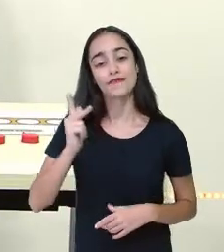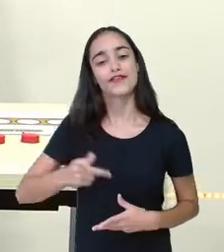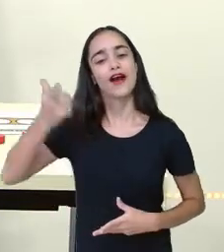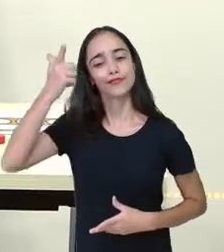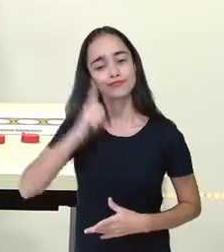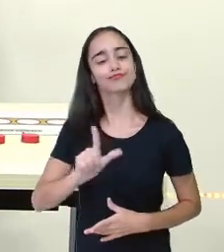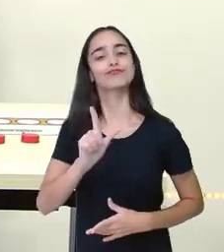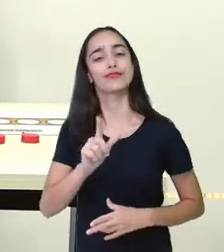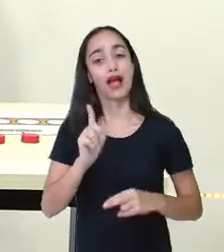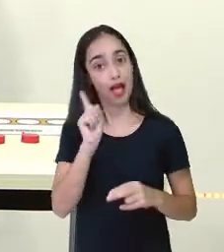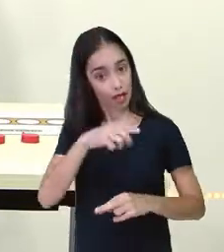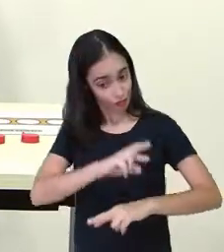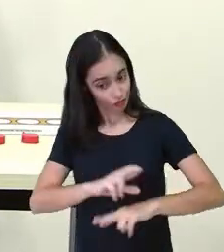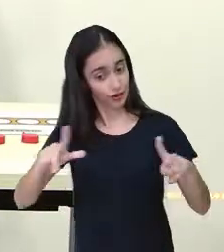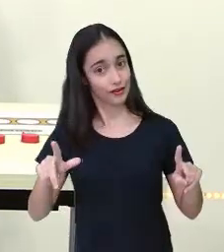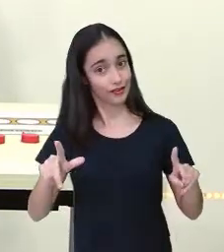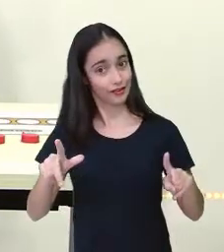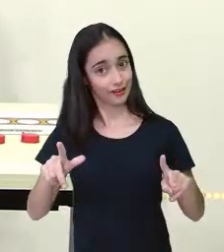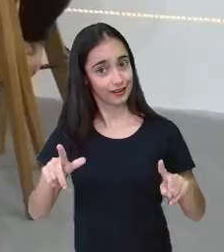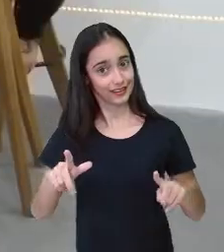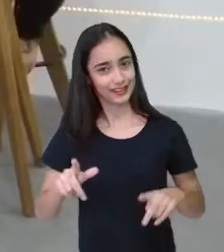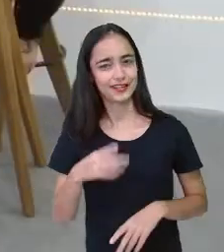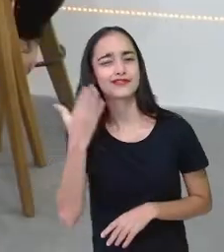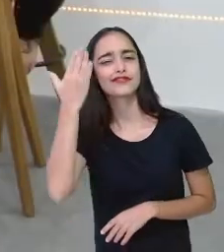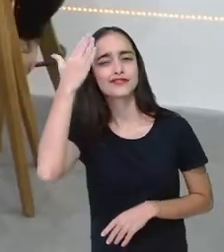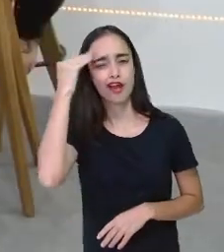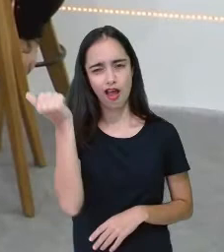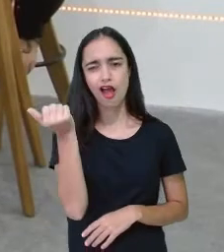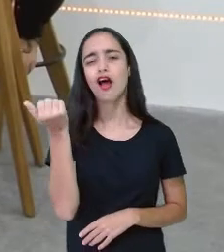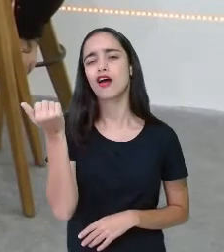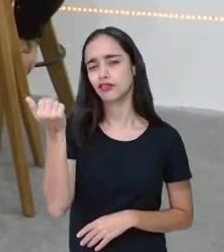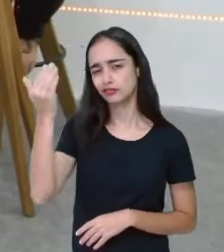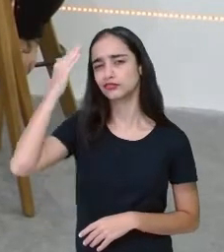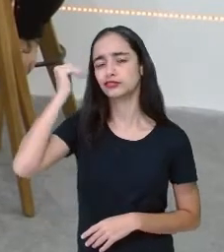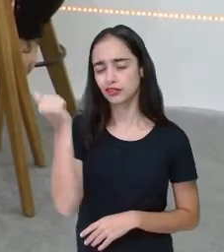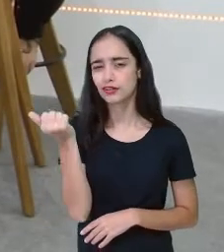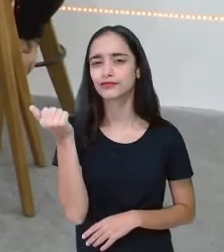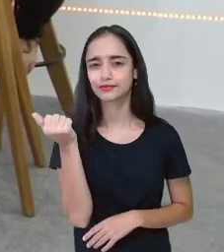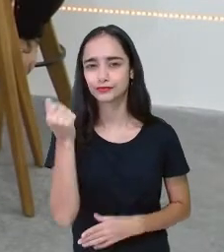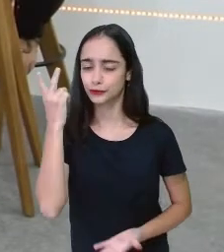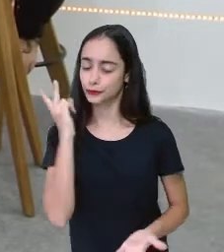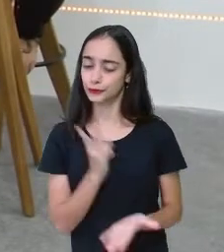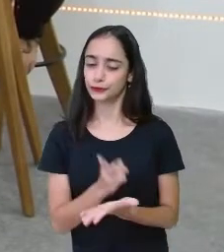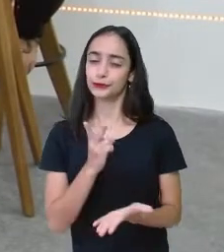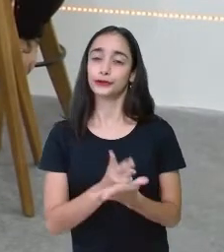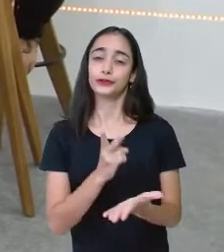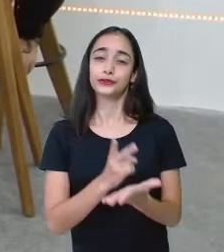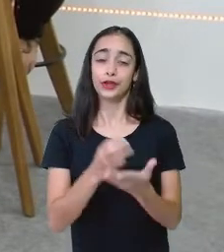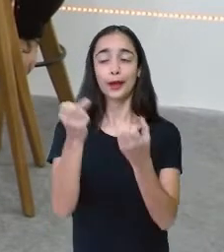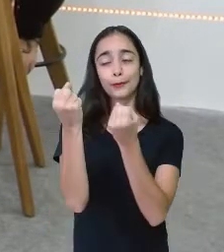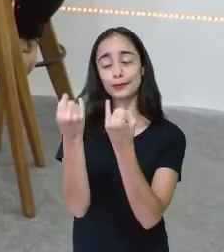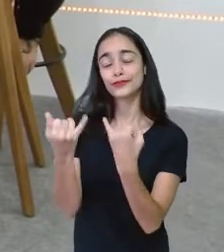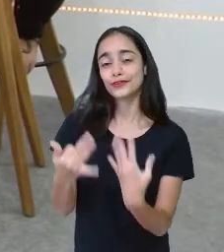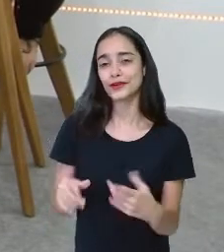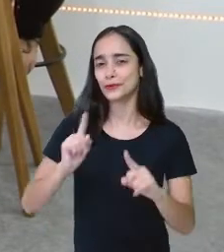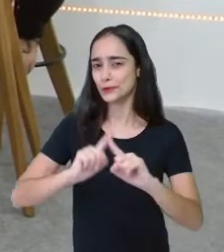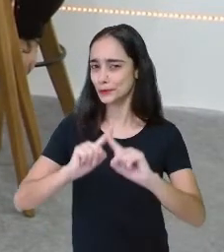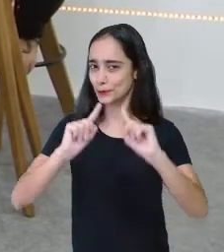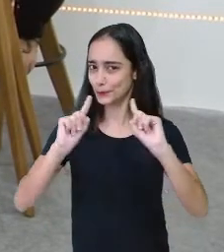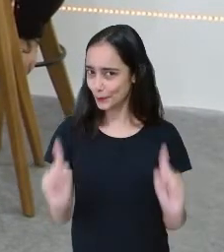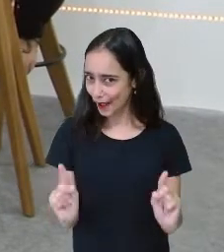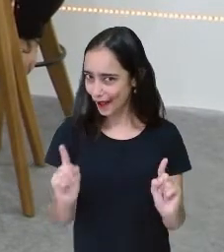diferente, tá certo? sei, tá vendo, crianças? Eu sei! Ela sempre dando uma justificativa, mas o importante